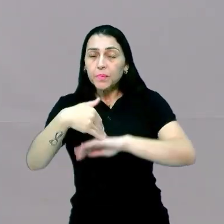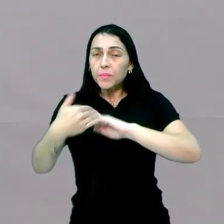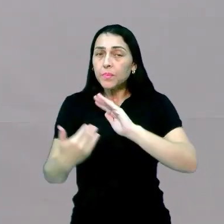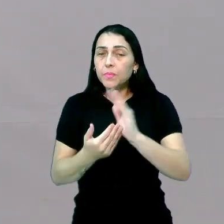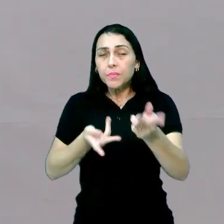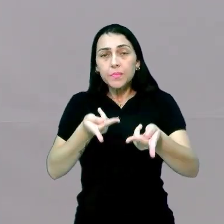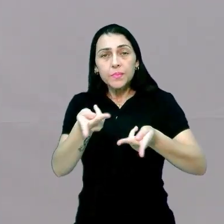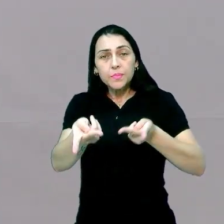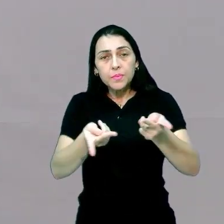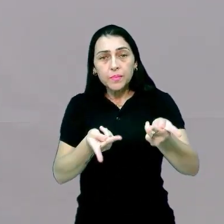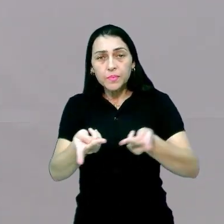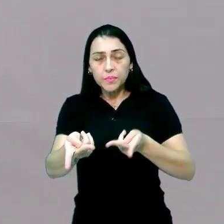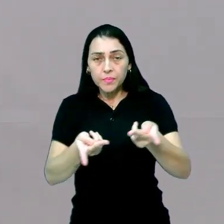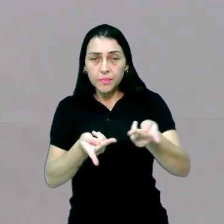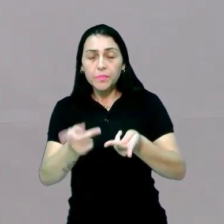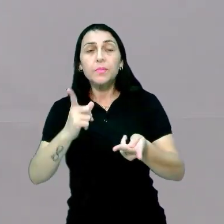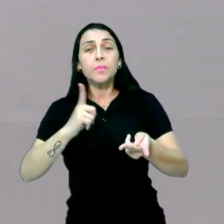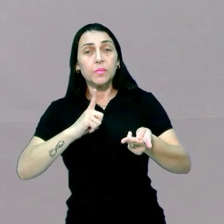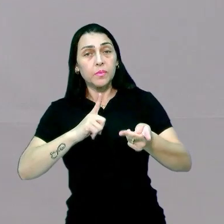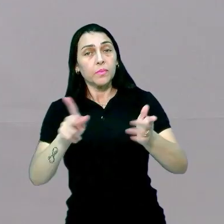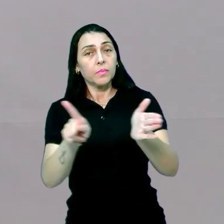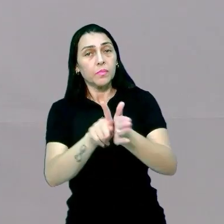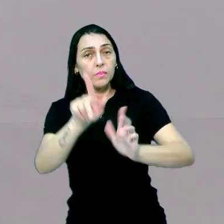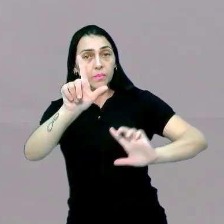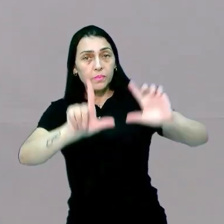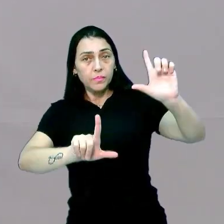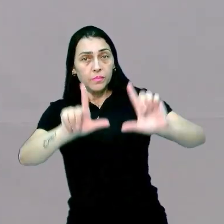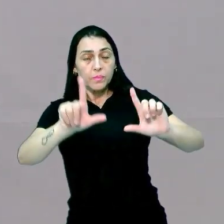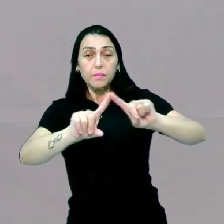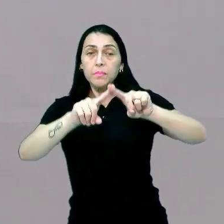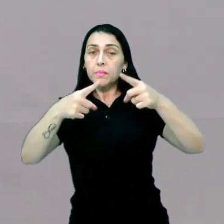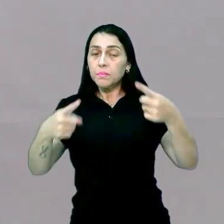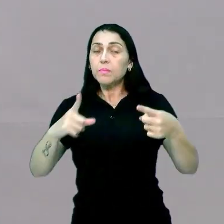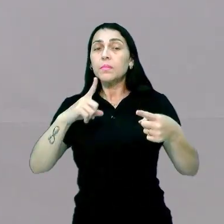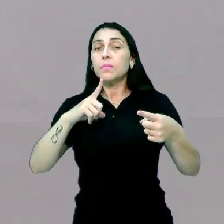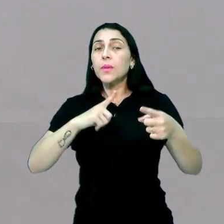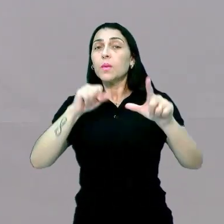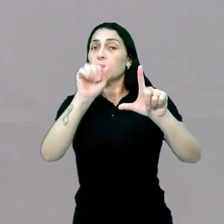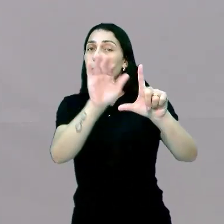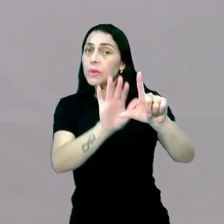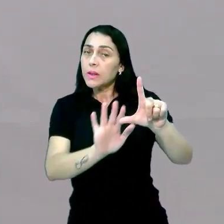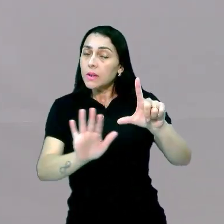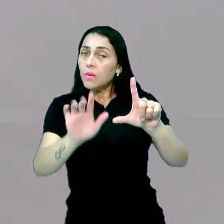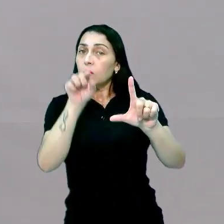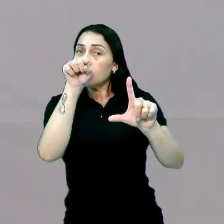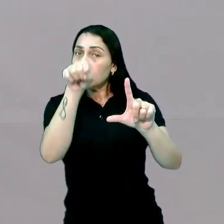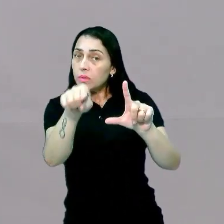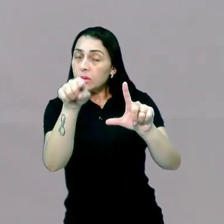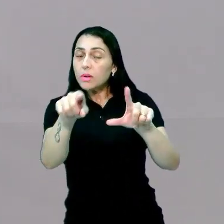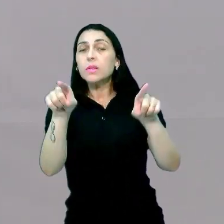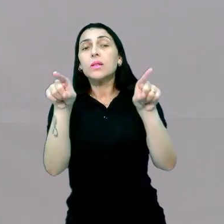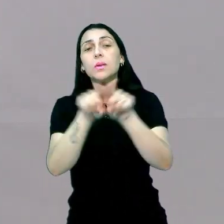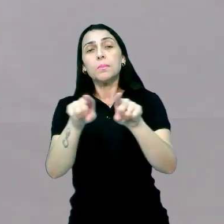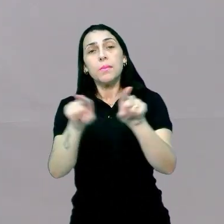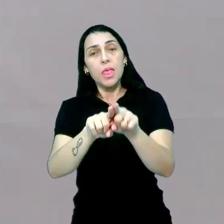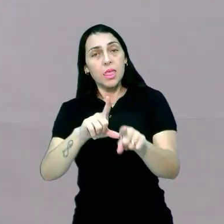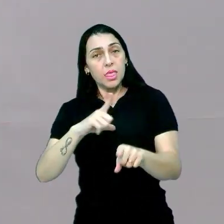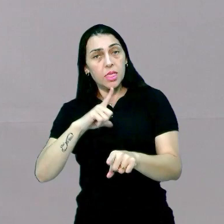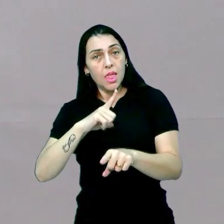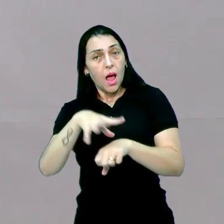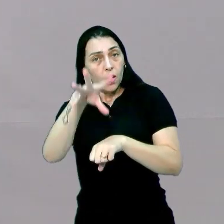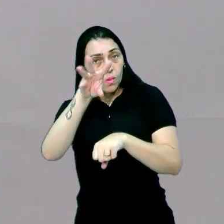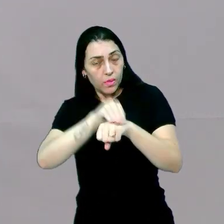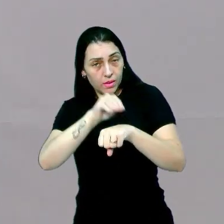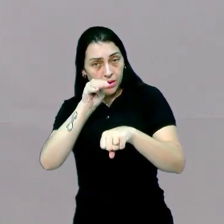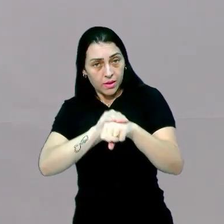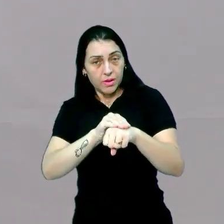programas, eles passam na televisão. Porém, existe uma plataforma, que vocês talvez tenham conhecimento